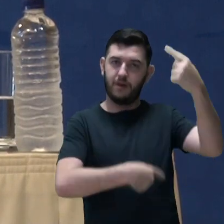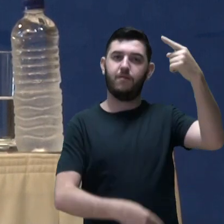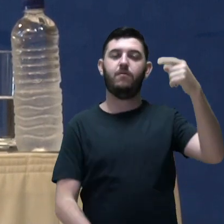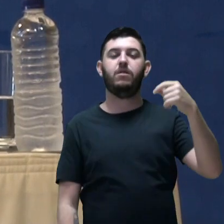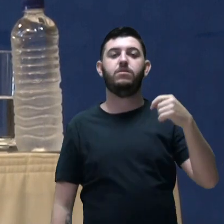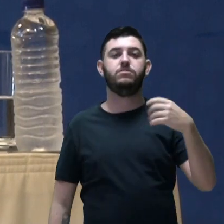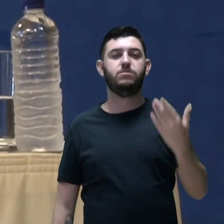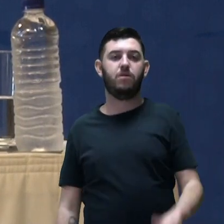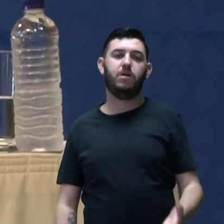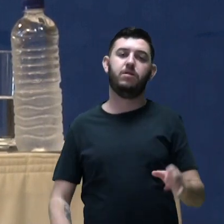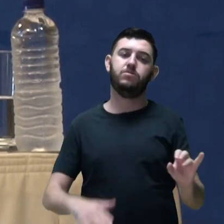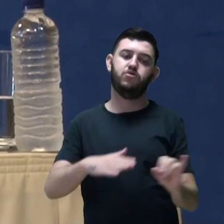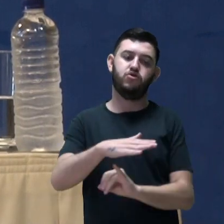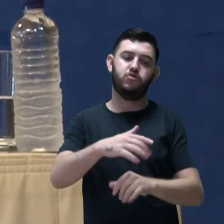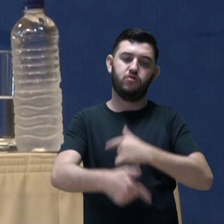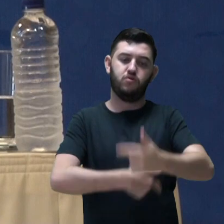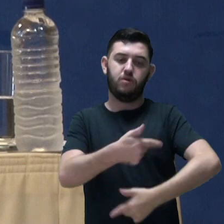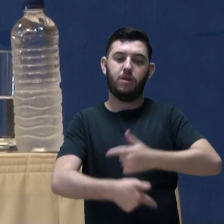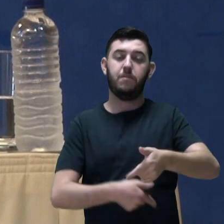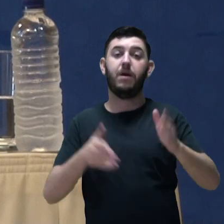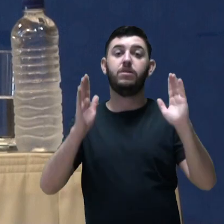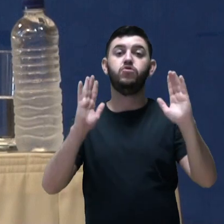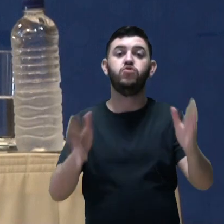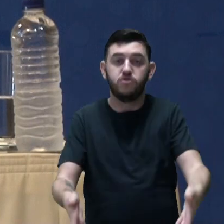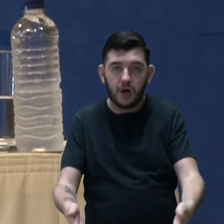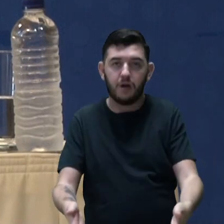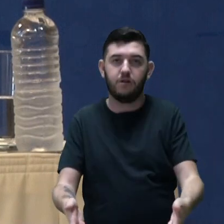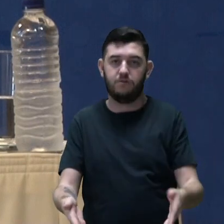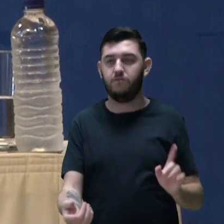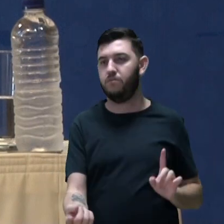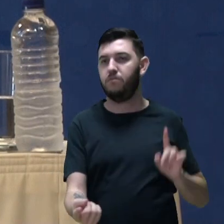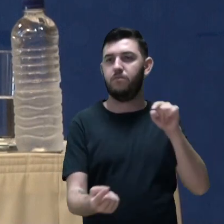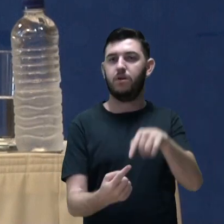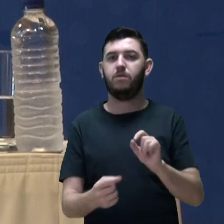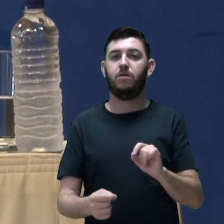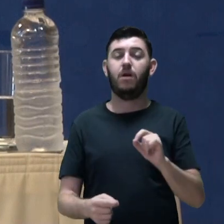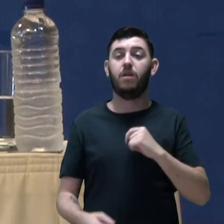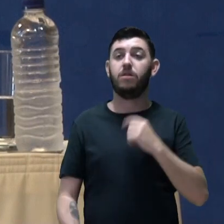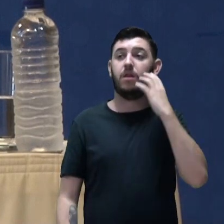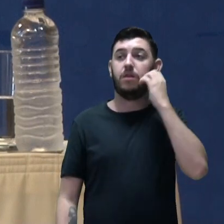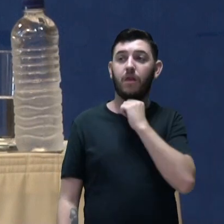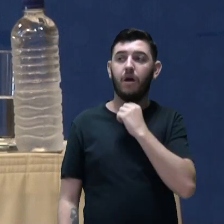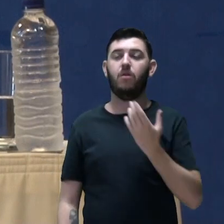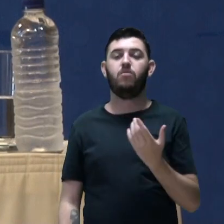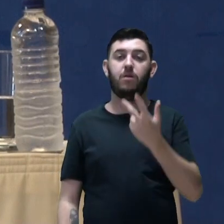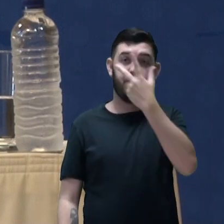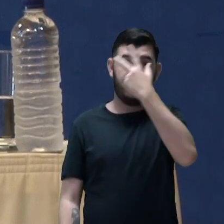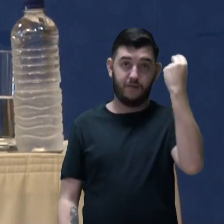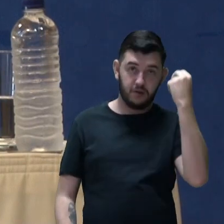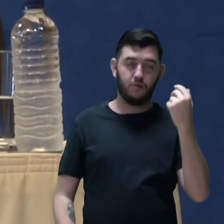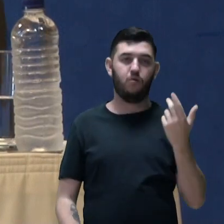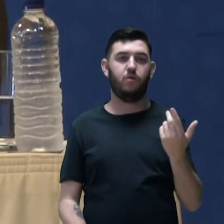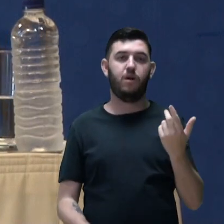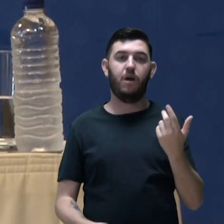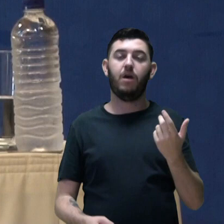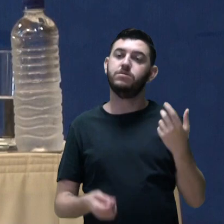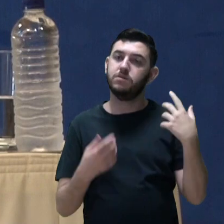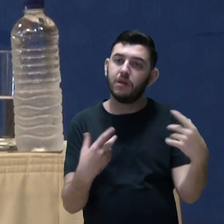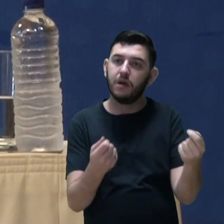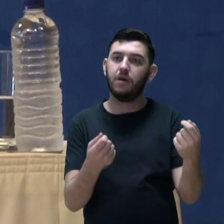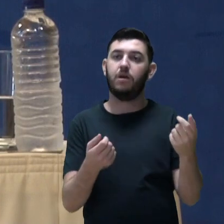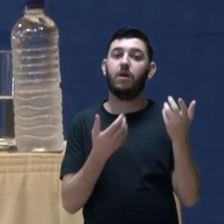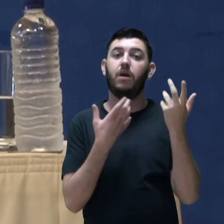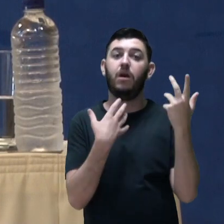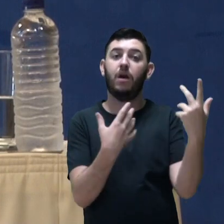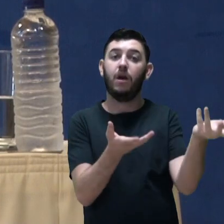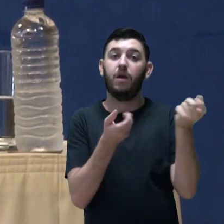As instituições já estão trabalhando para as adesões junto às prefeituras. Heitor Jefferson ontem me trouxe a